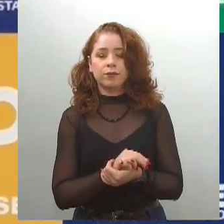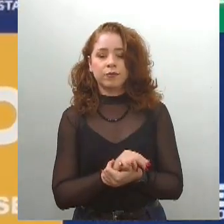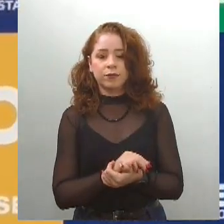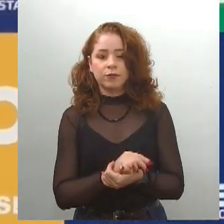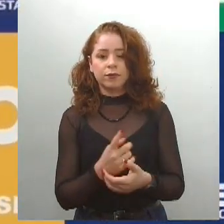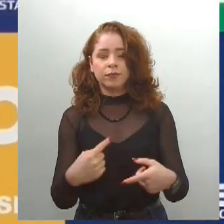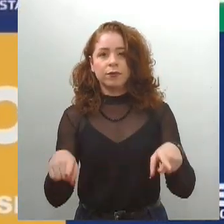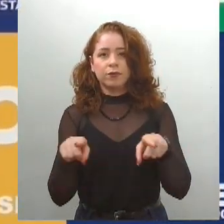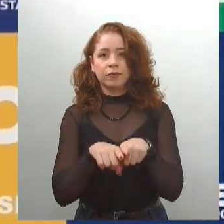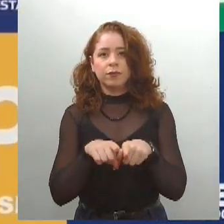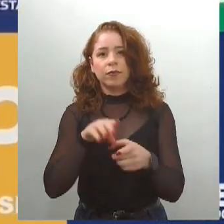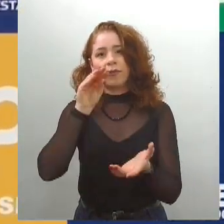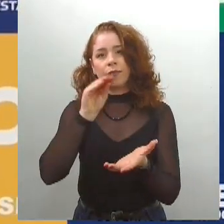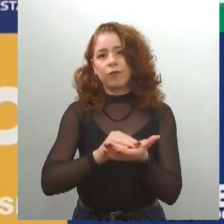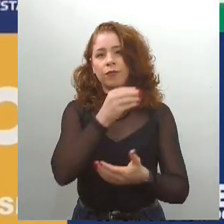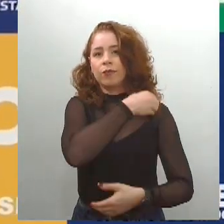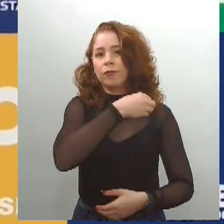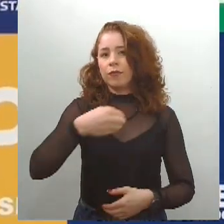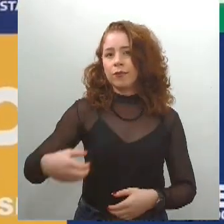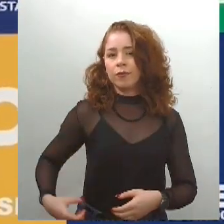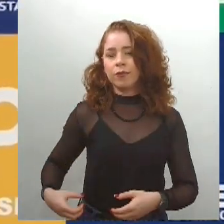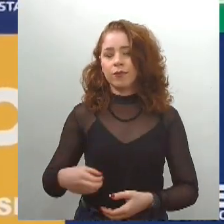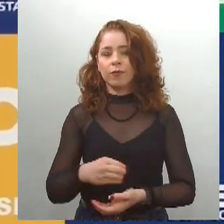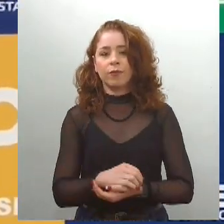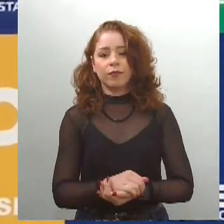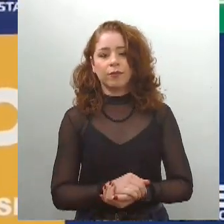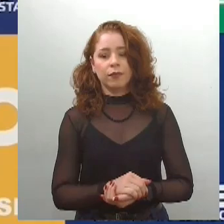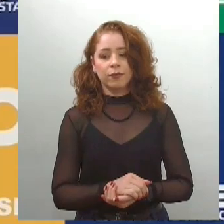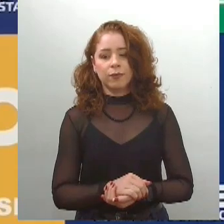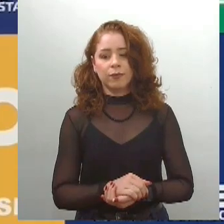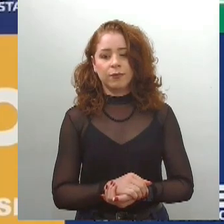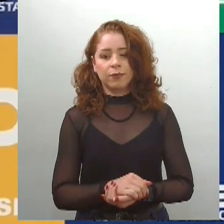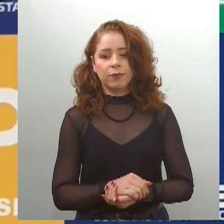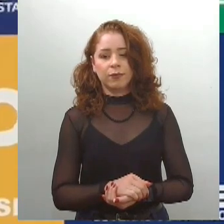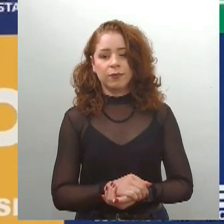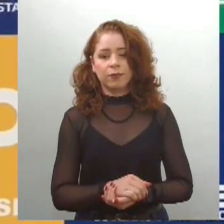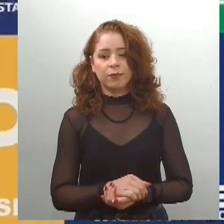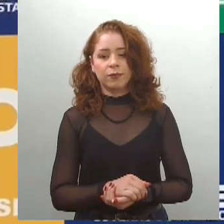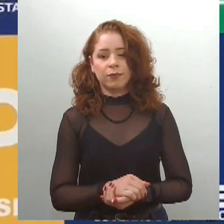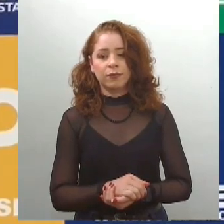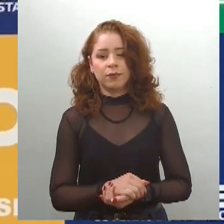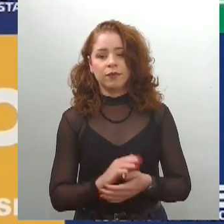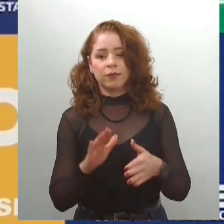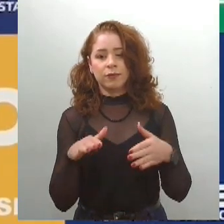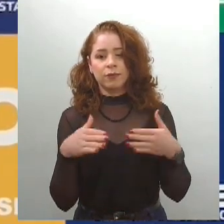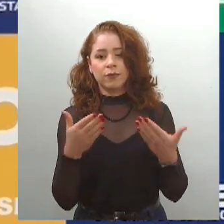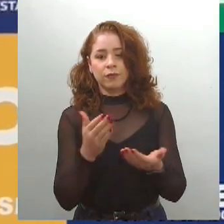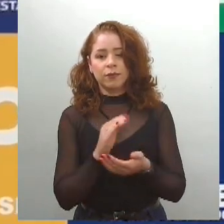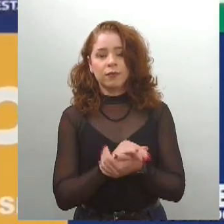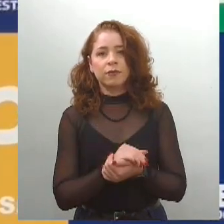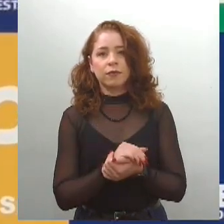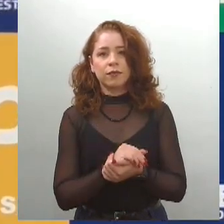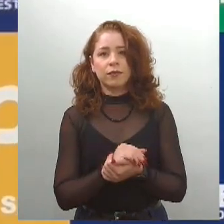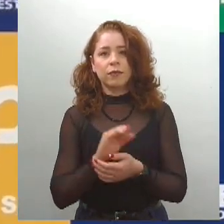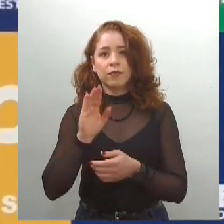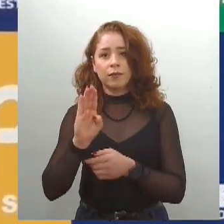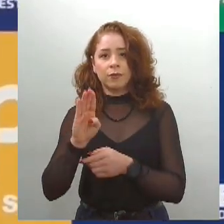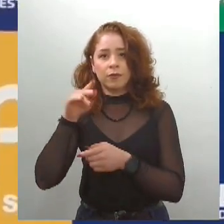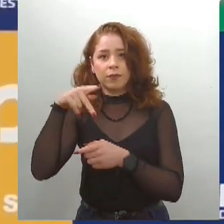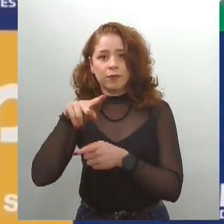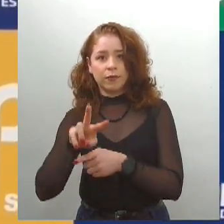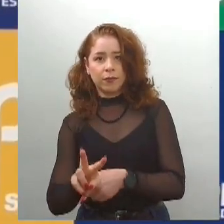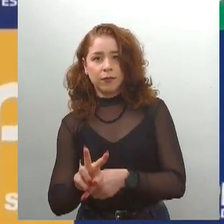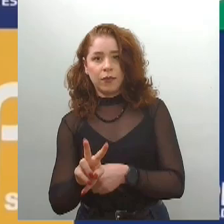segurança. Então, desde o dia 5 e o BPRB, através do nosso Centro de Controlo e